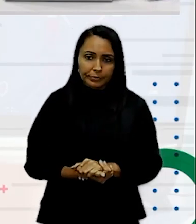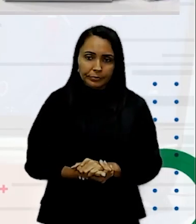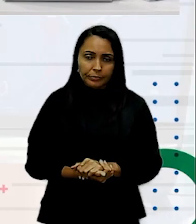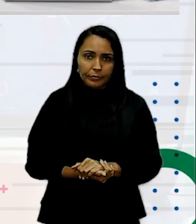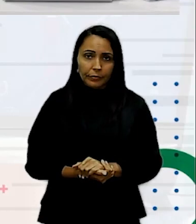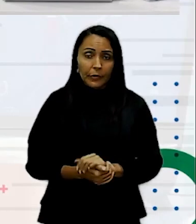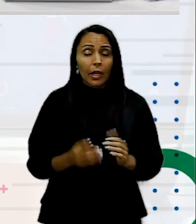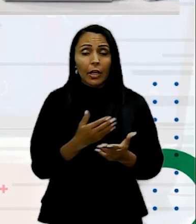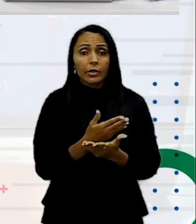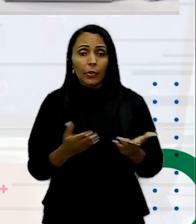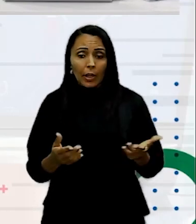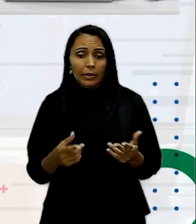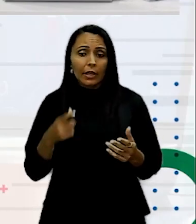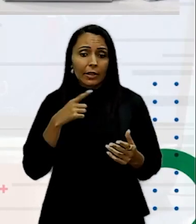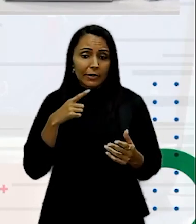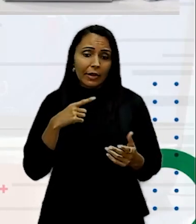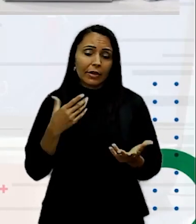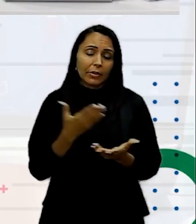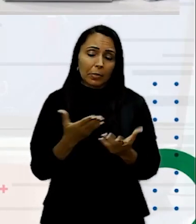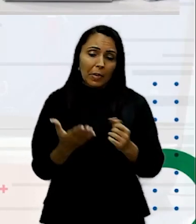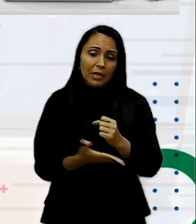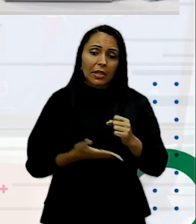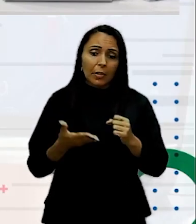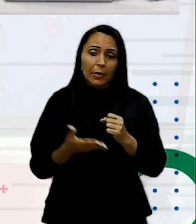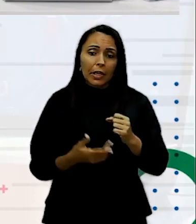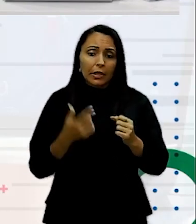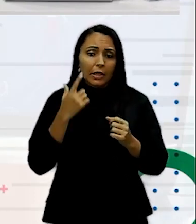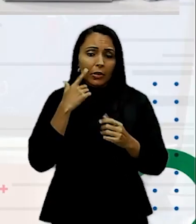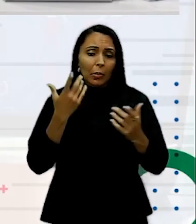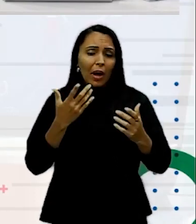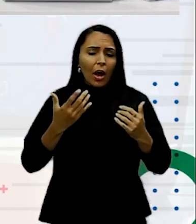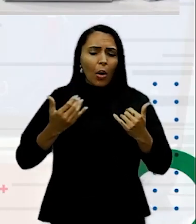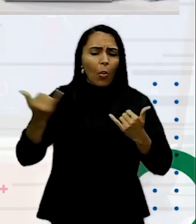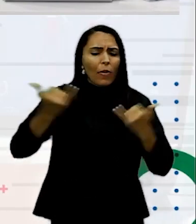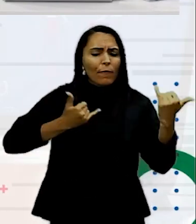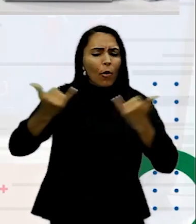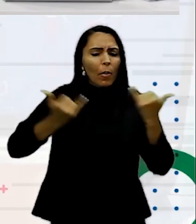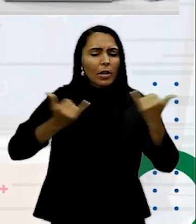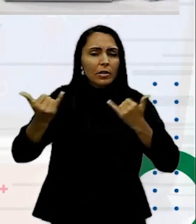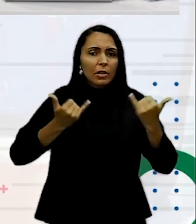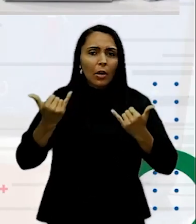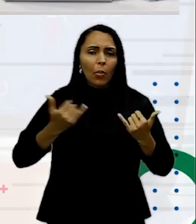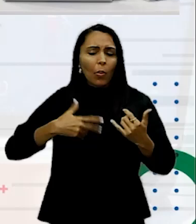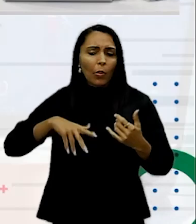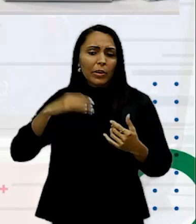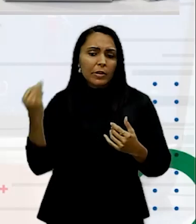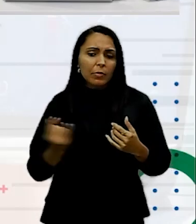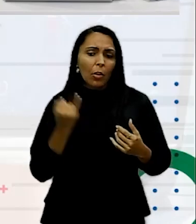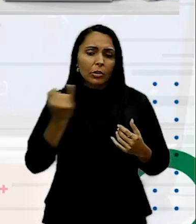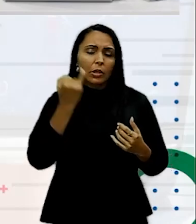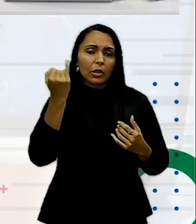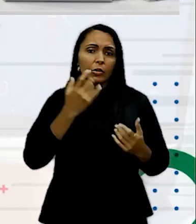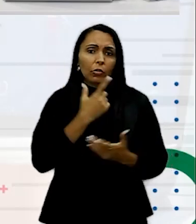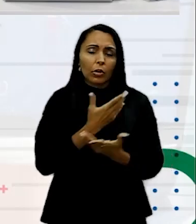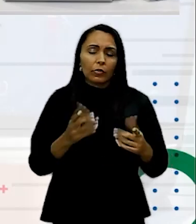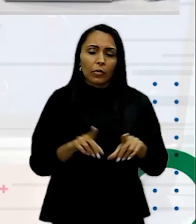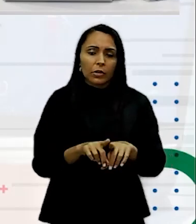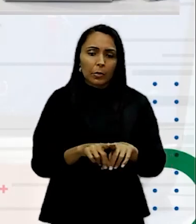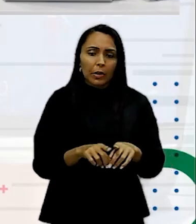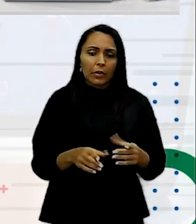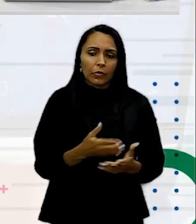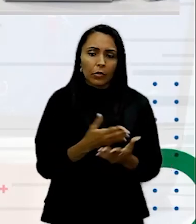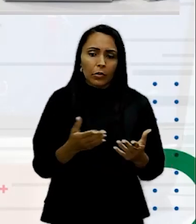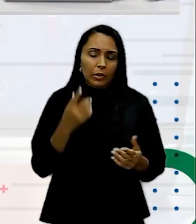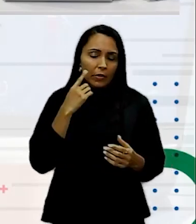Então aqui A gente Quer basicamente Tornar Uma interface Familiar Certo? Quando vocês Foram Prototipar A